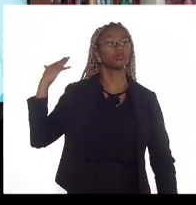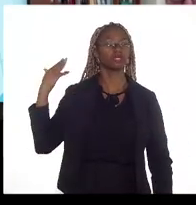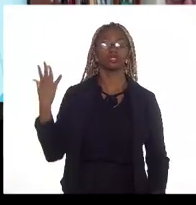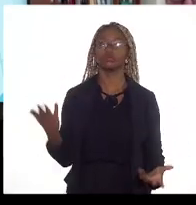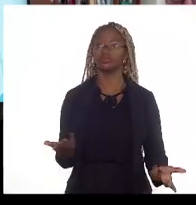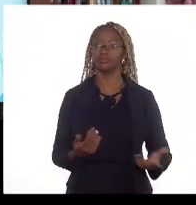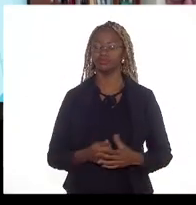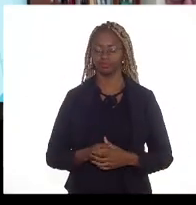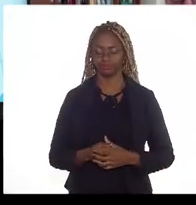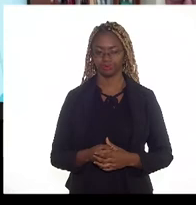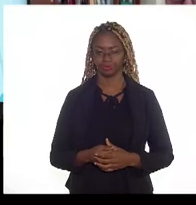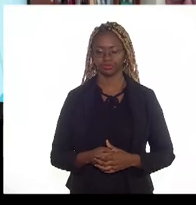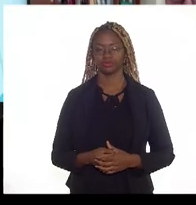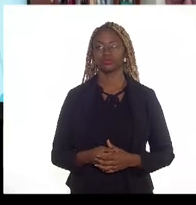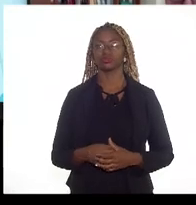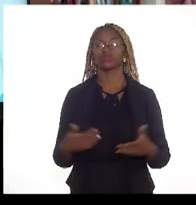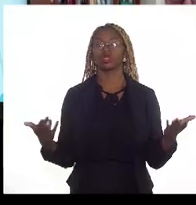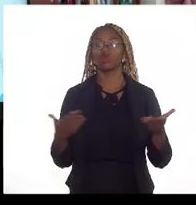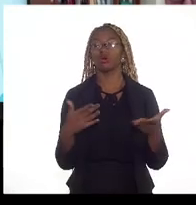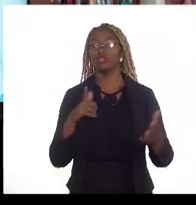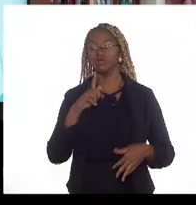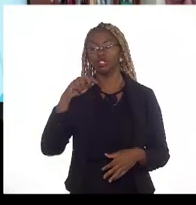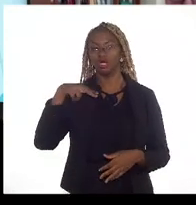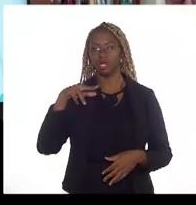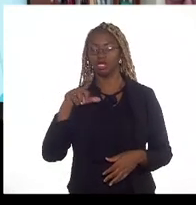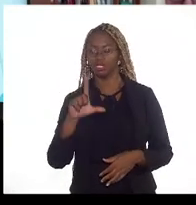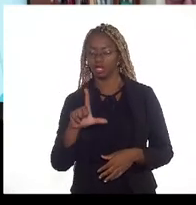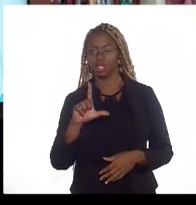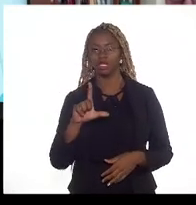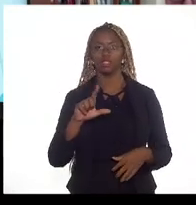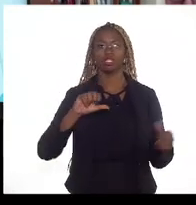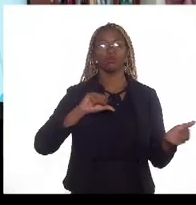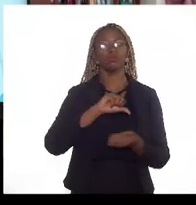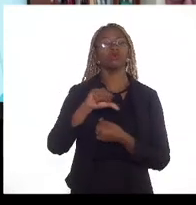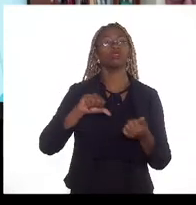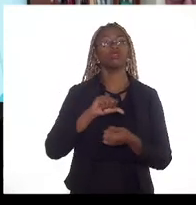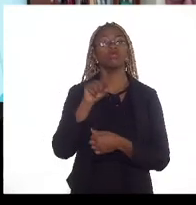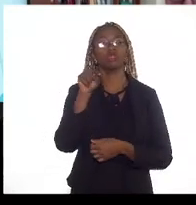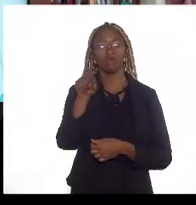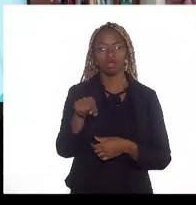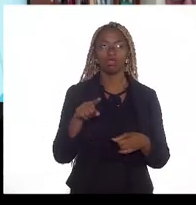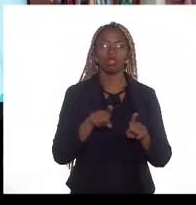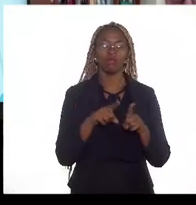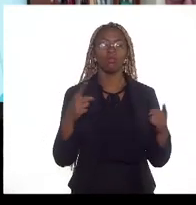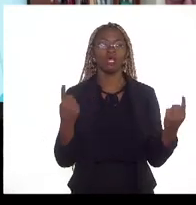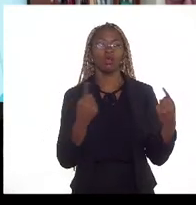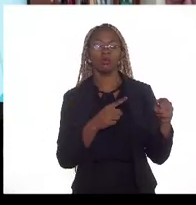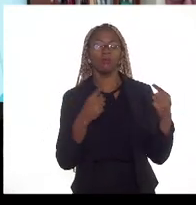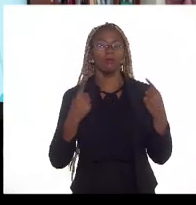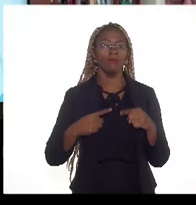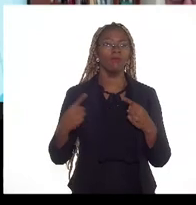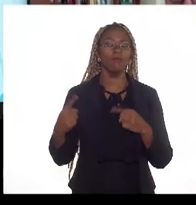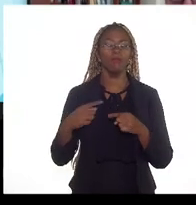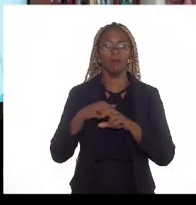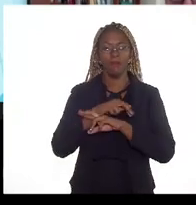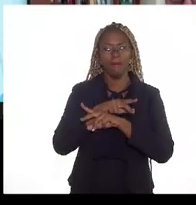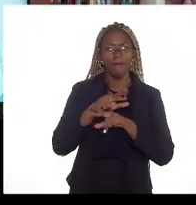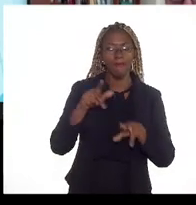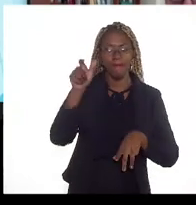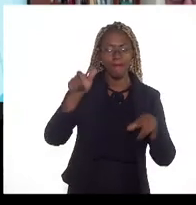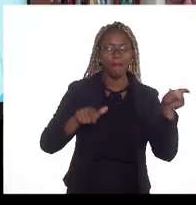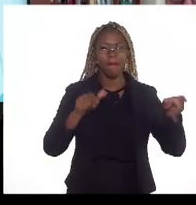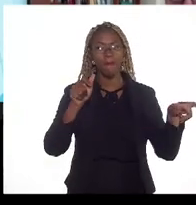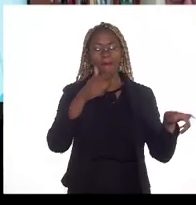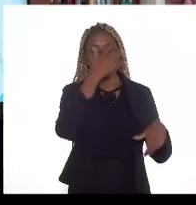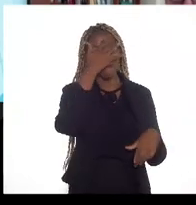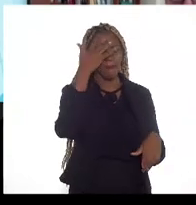GNL estão mudando essa realidade e a competição entre esses diversos atores terá